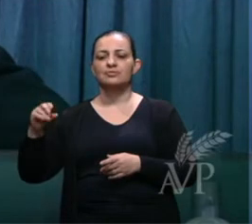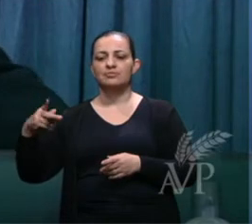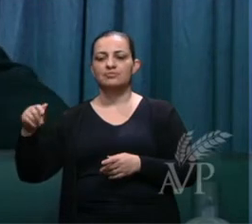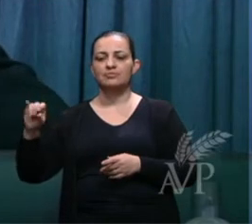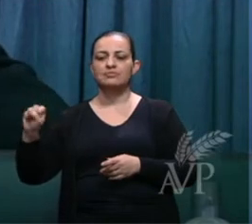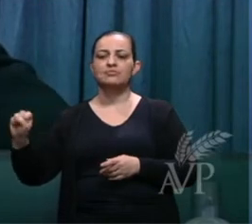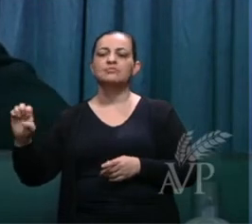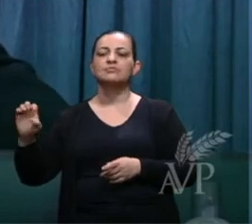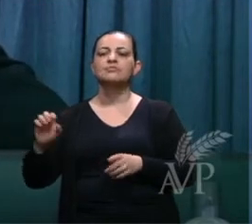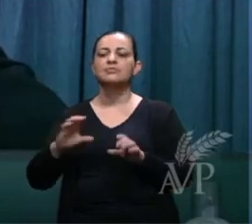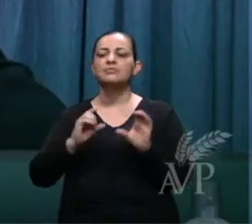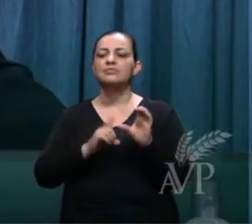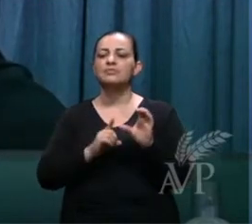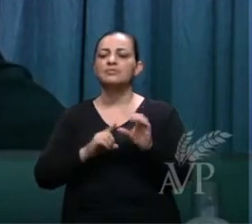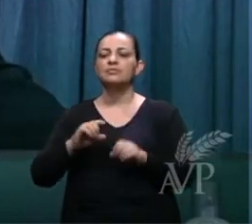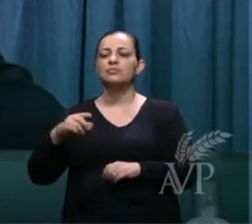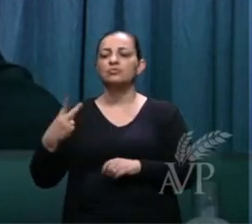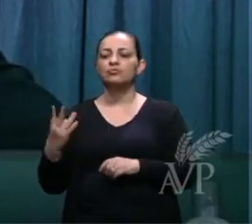Bíblias.